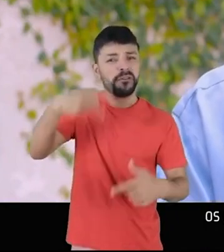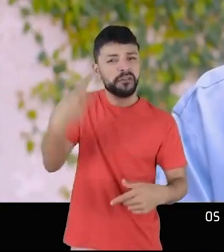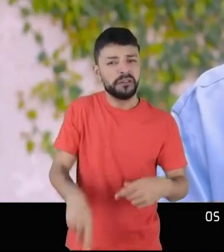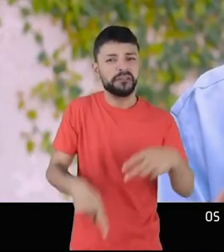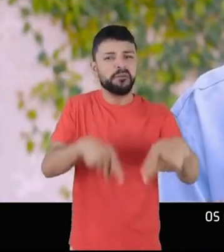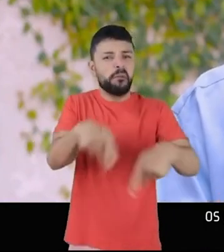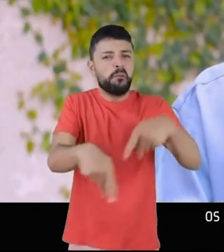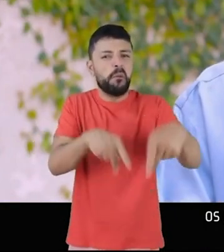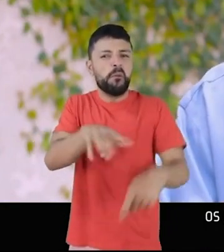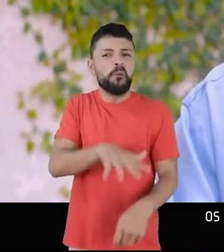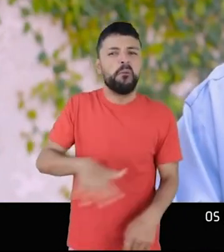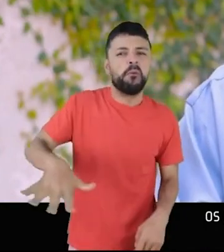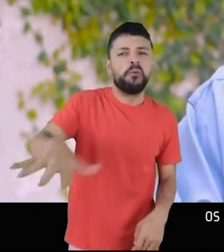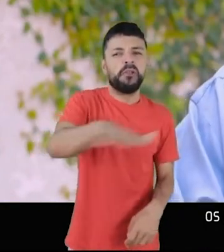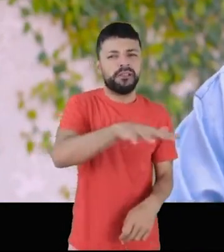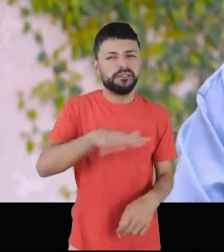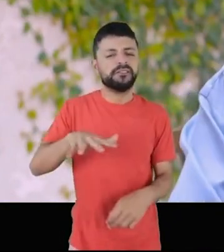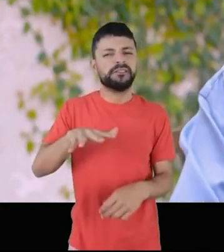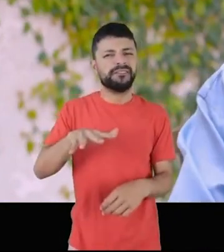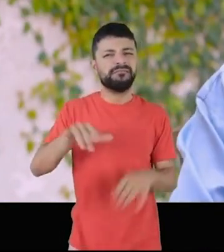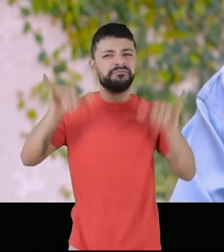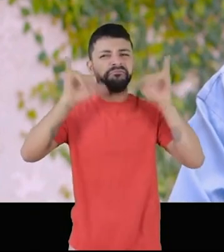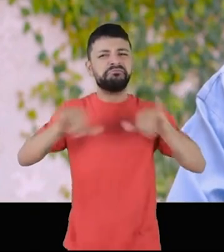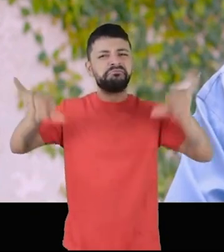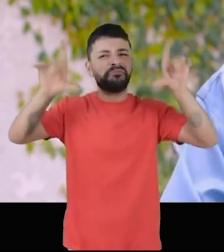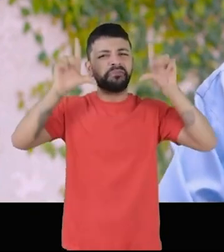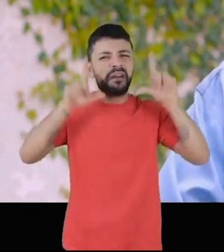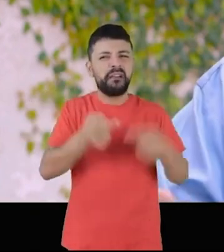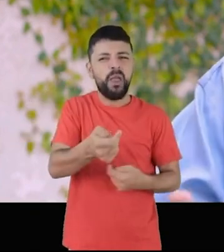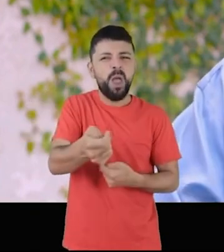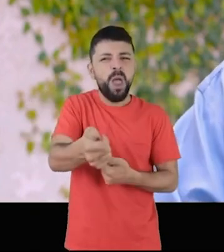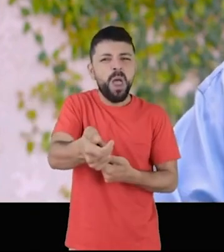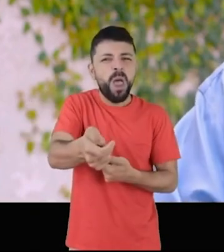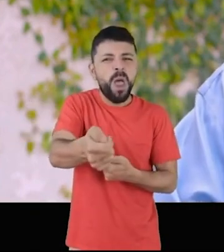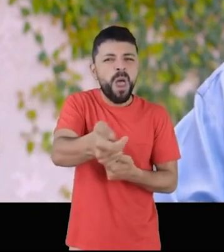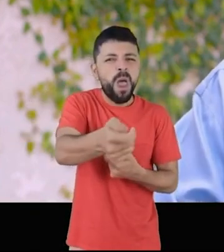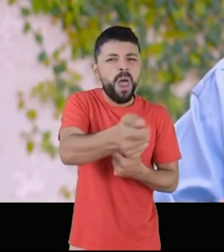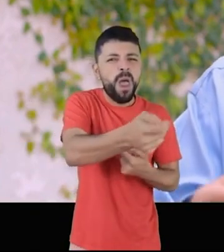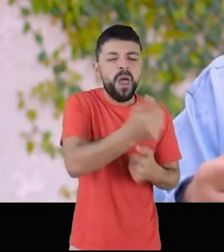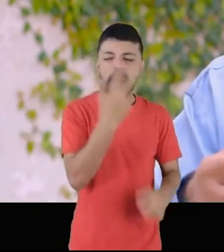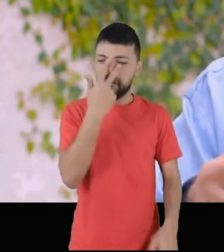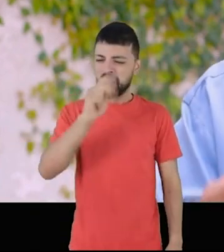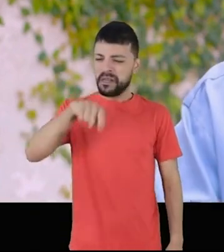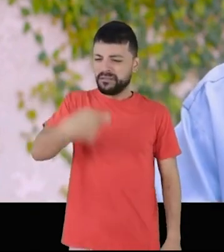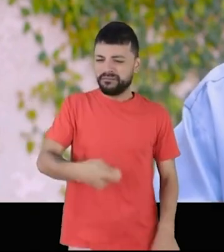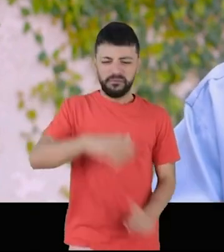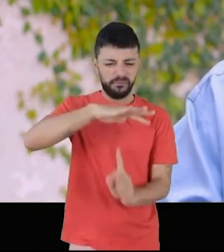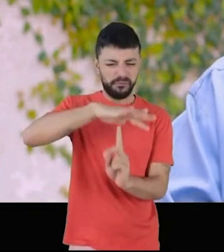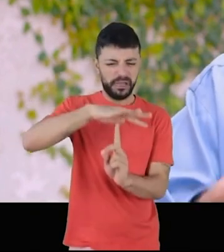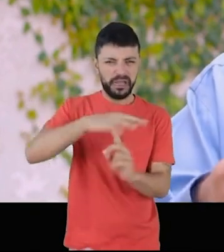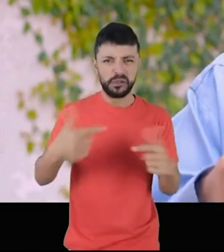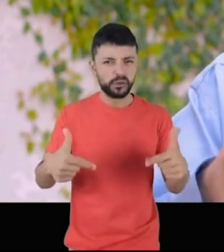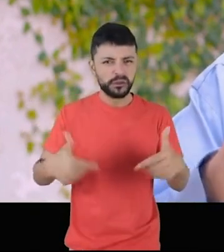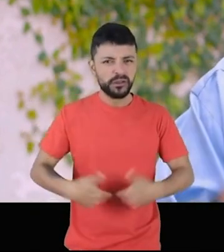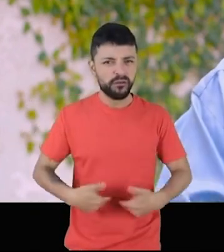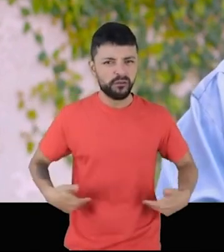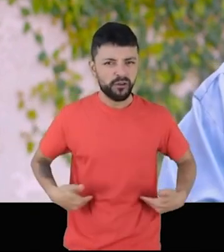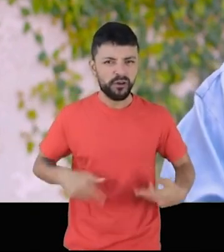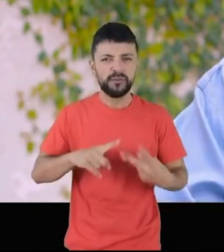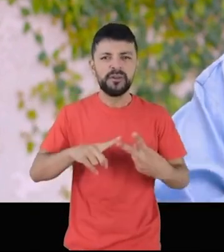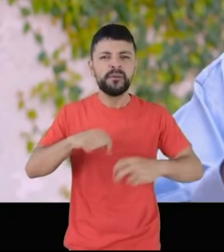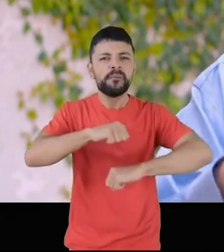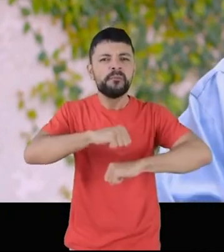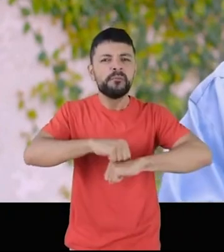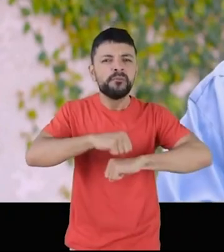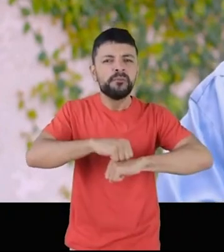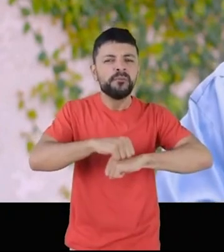enfrentados pela nossa gente, com uma propaganda enganosa, como se no Paraná não houvesse